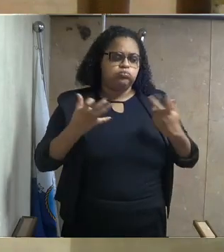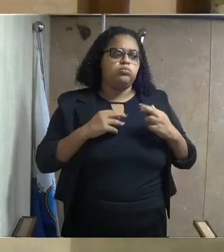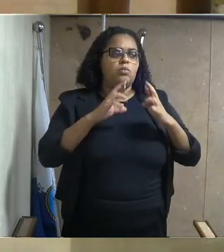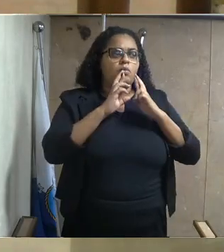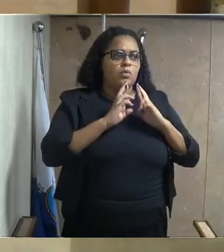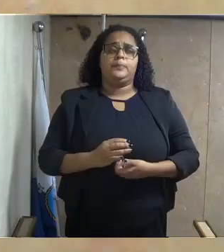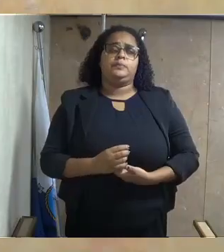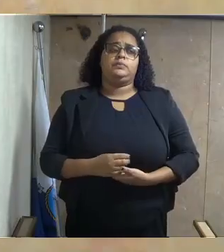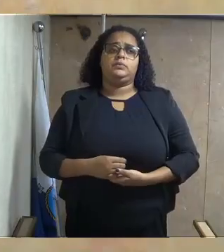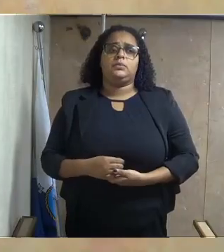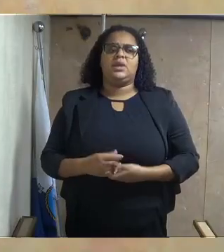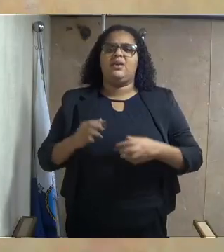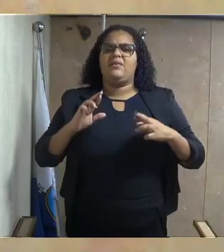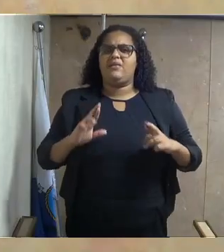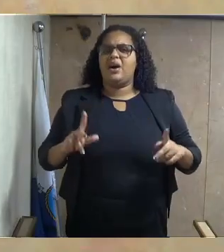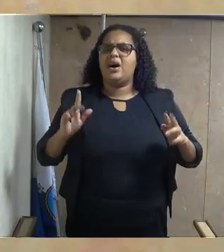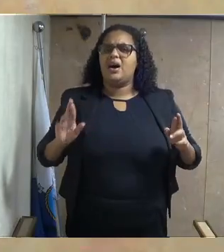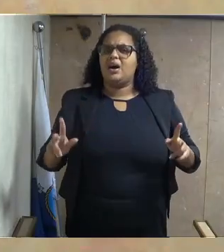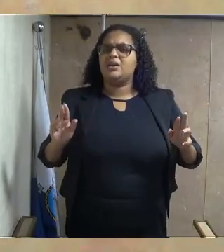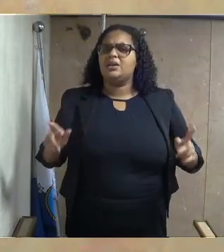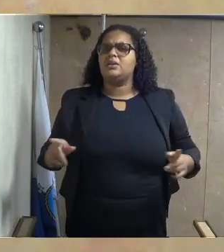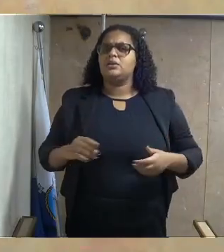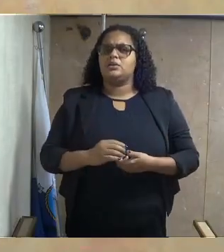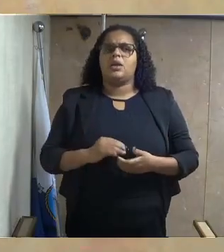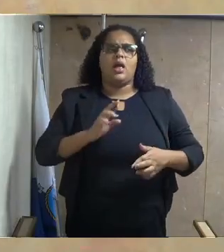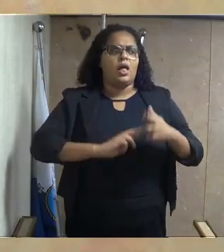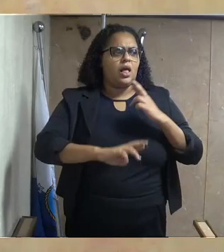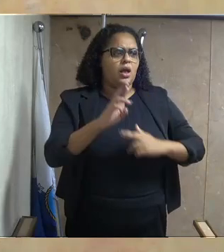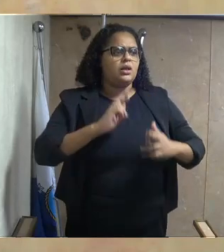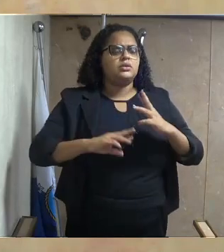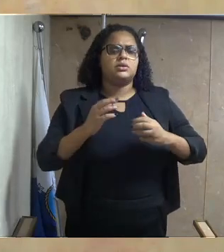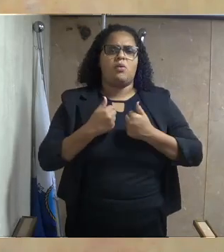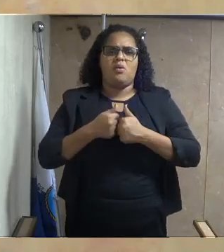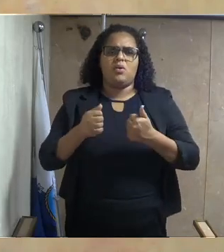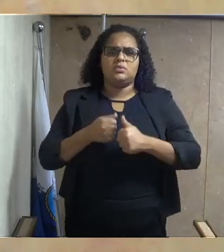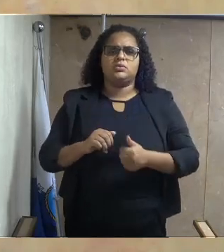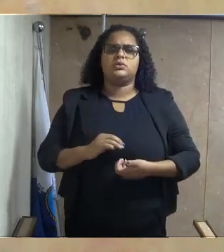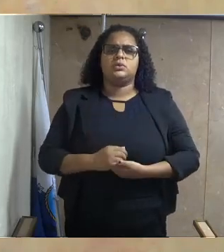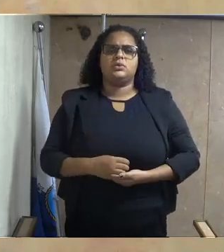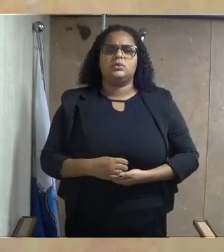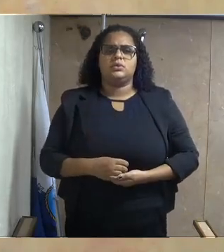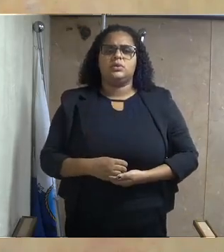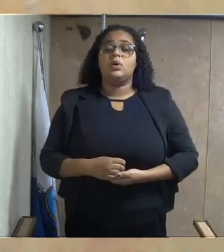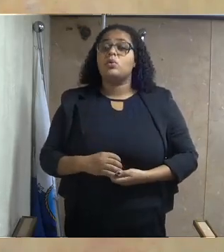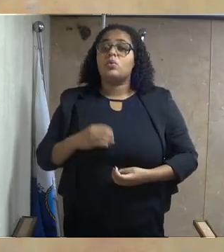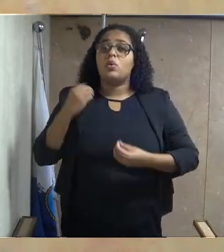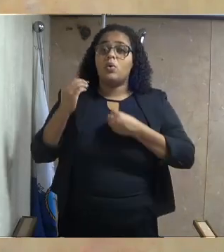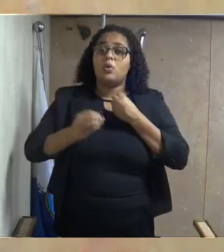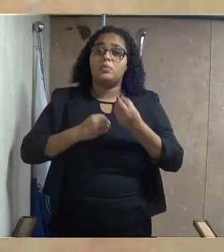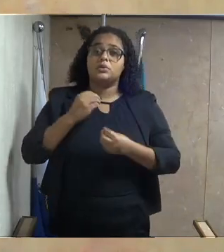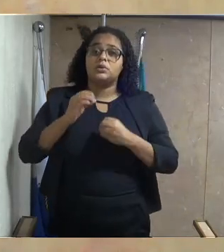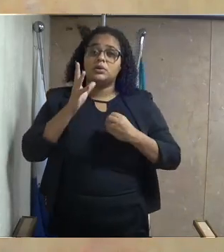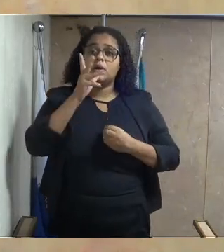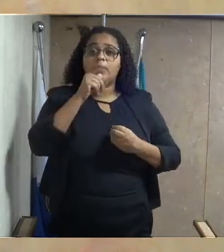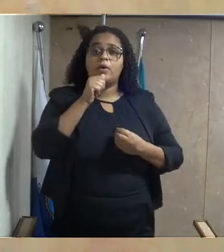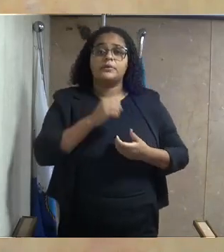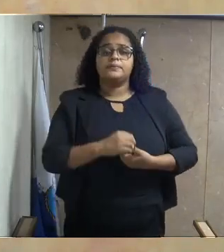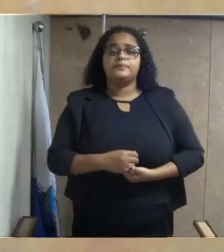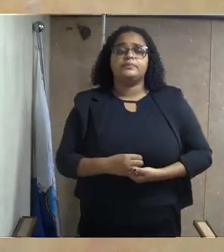dignidade. São vários pontos em relação ao transporte, como a demora.